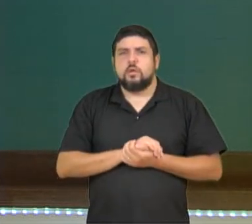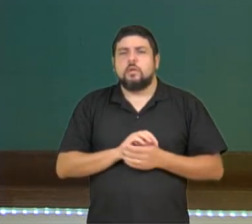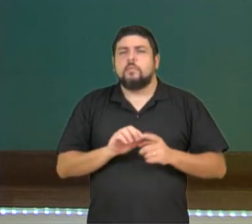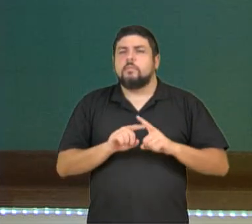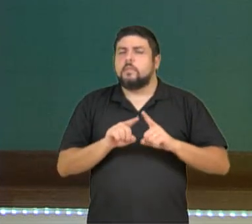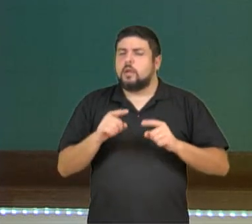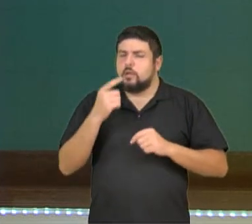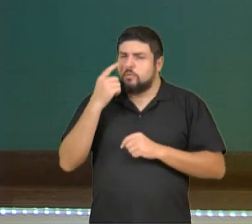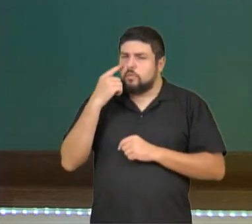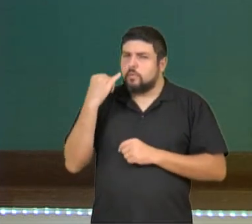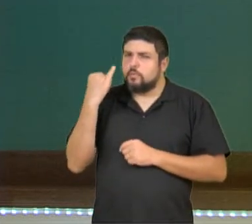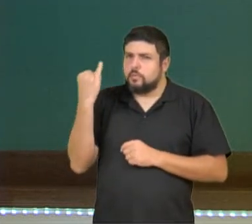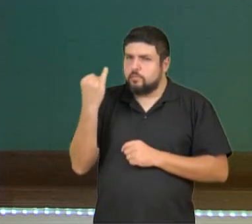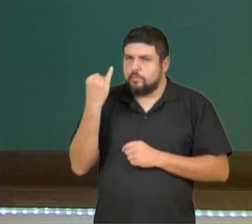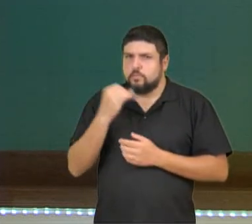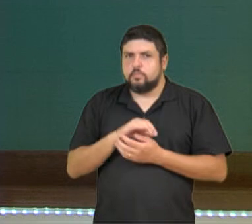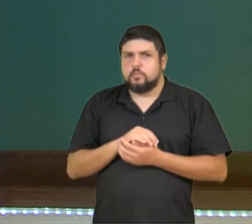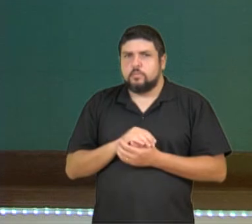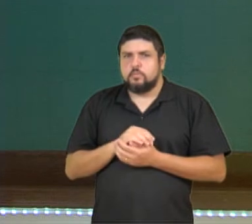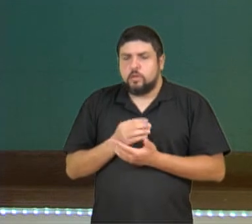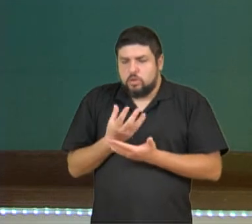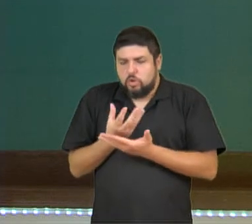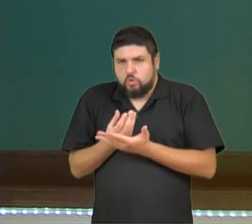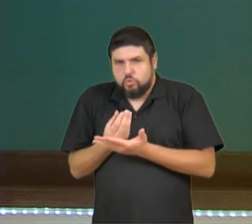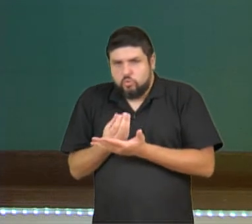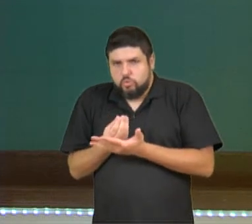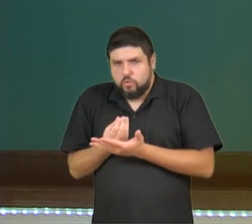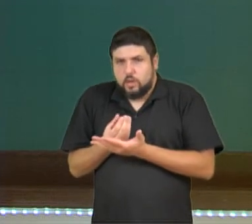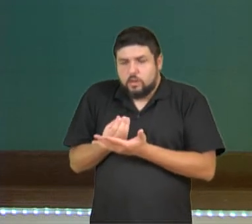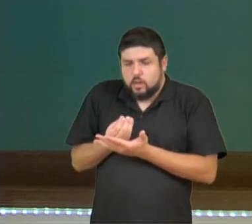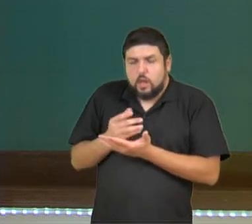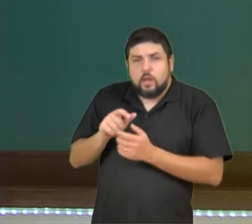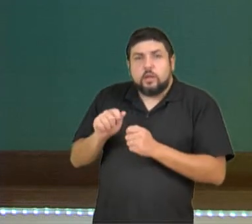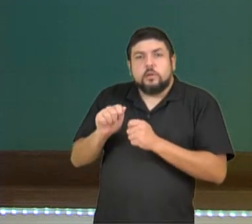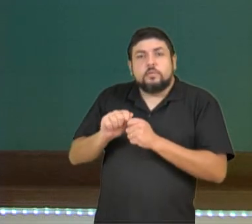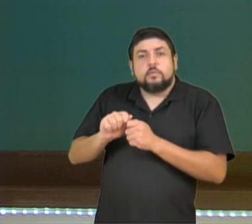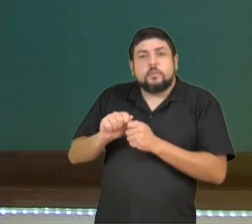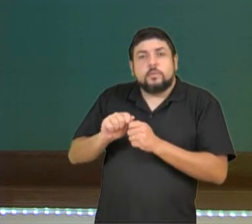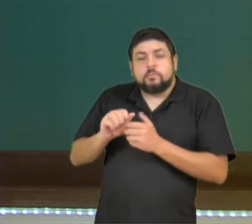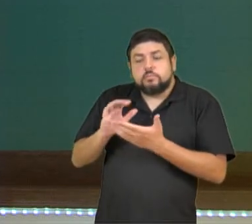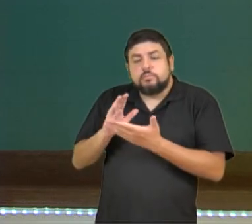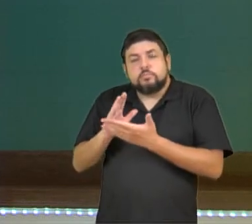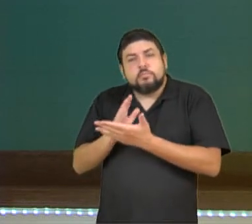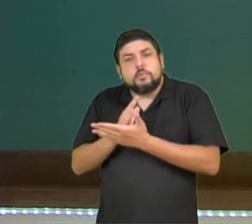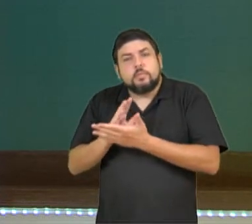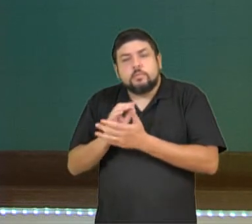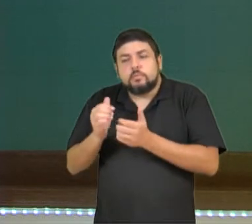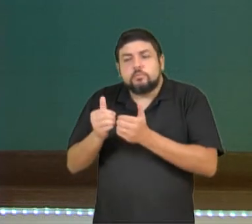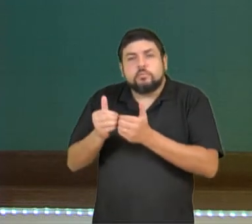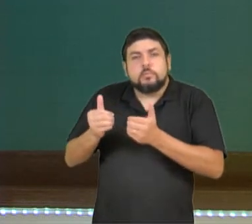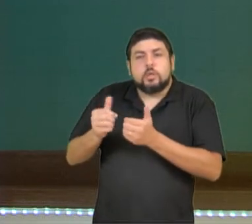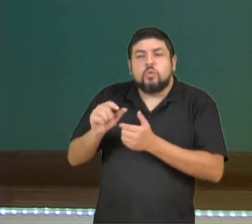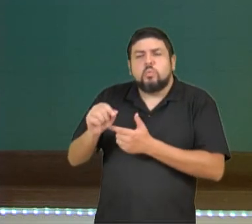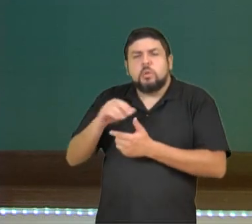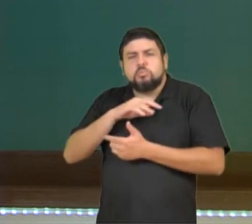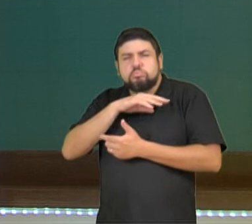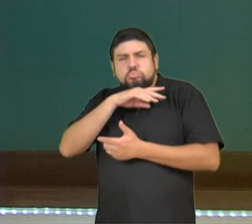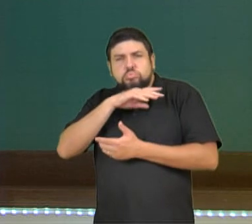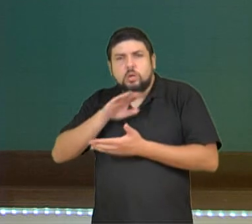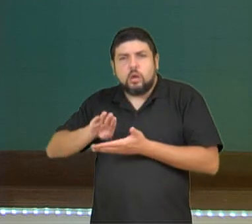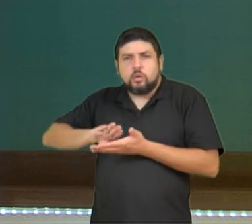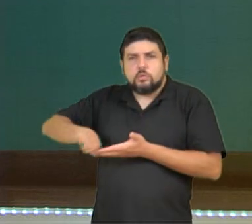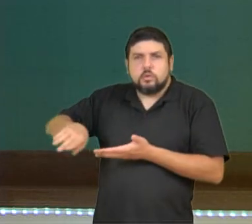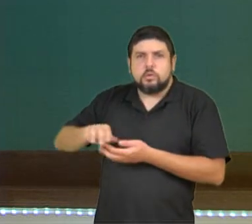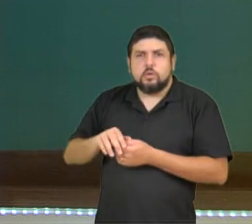acontece. São retirados através dos linfonodos os componentes nocivos desse líquido e também